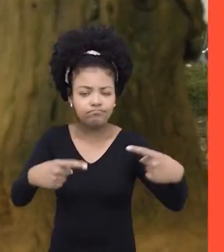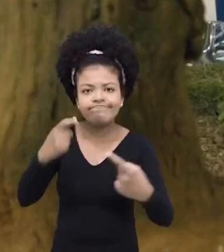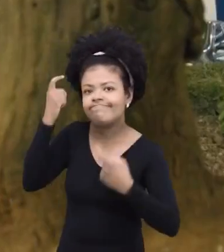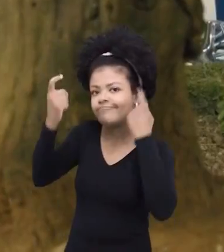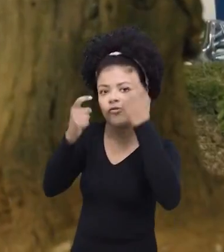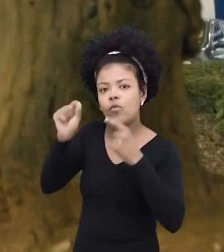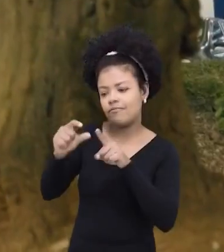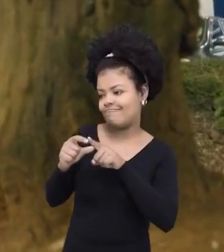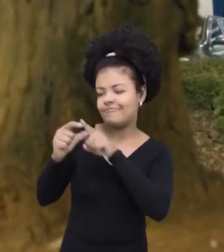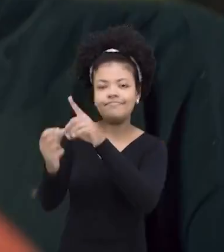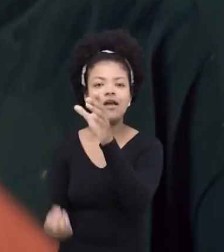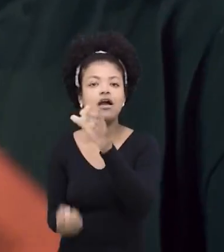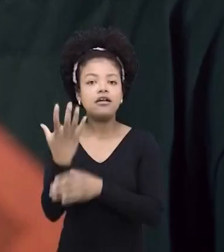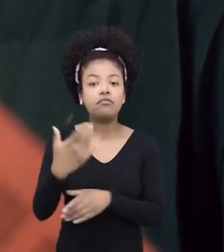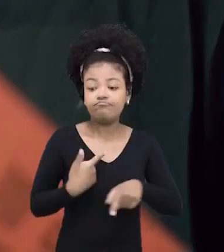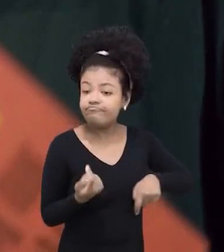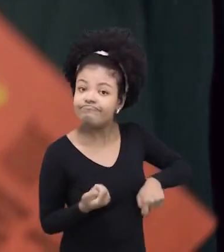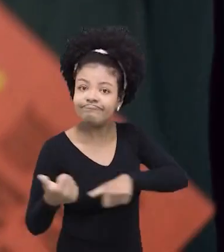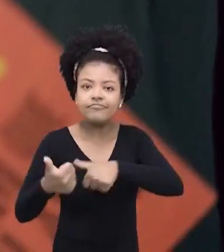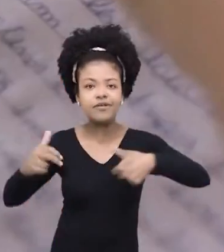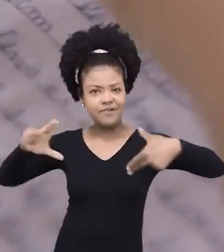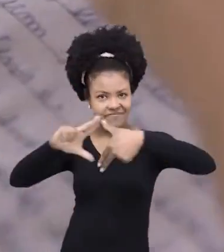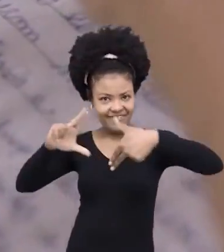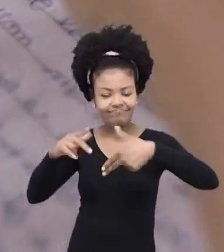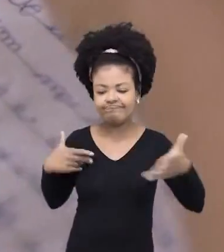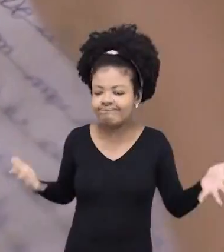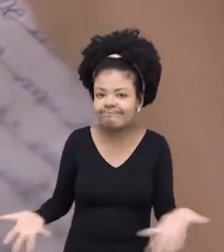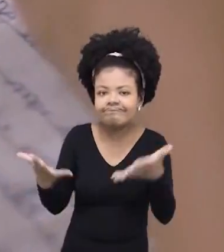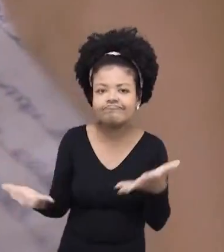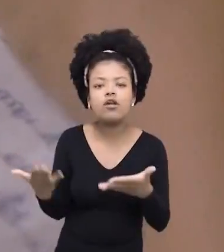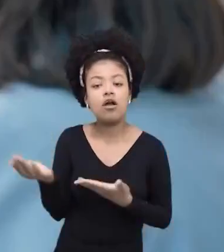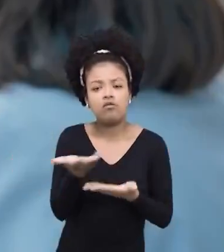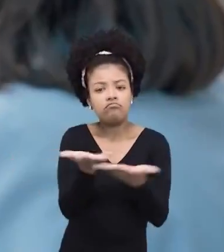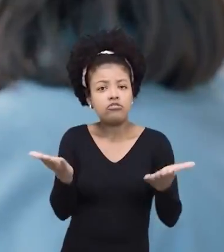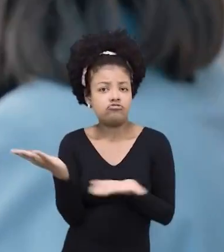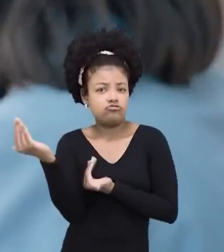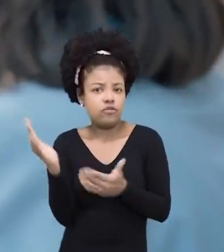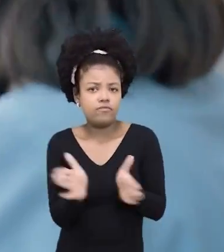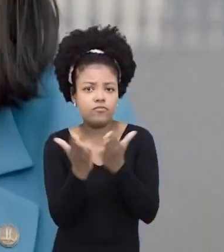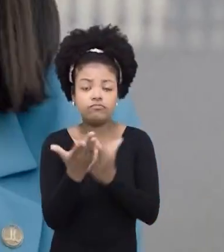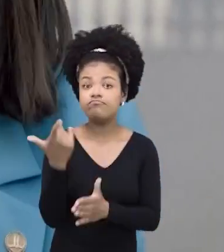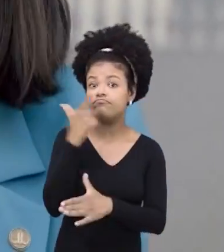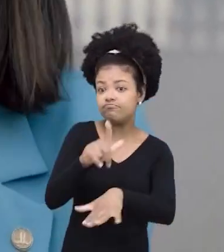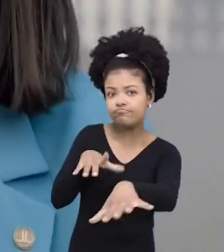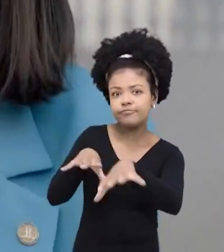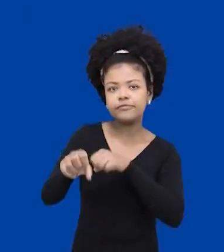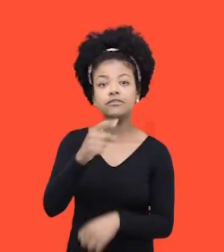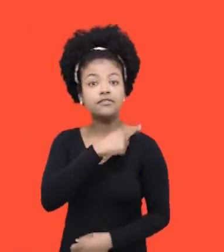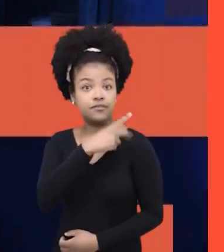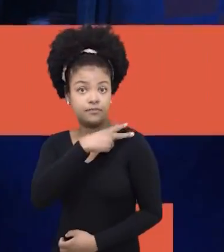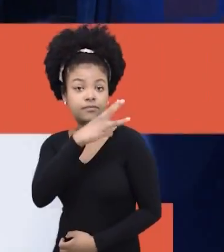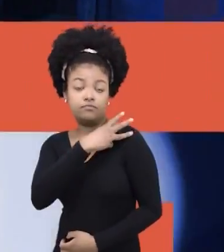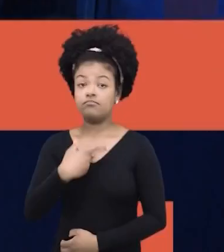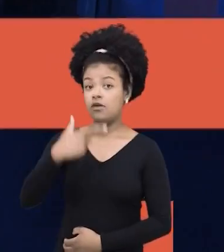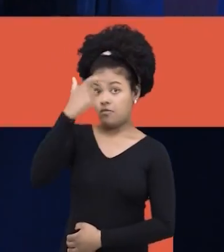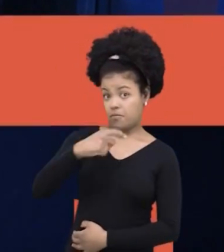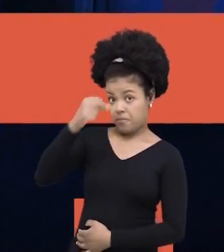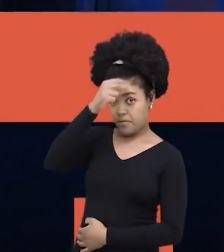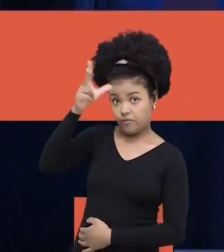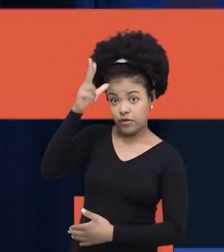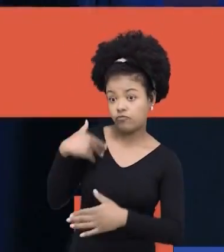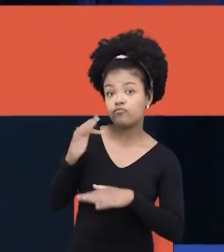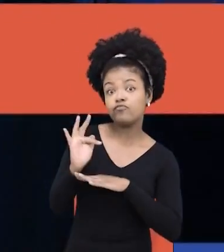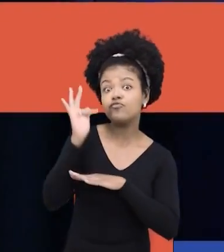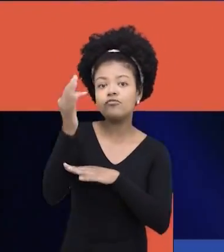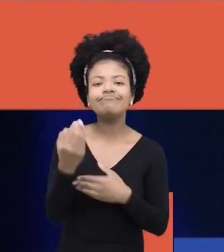periferia que eu criei o Pé de Meia. Um incentivo pra todo jovem de baixa renda terminar o ensino médio. Como prefeita de São Paulo,